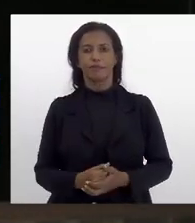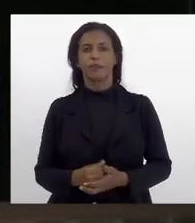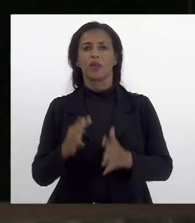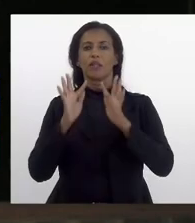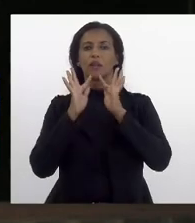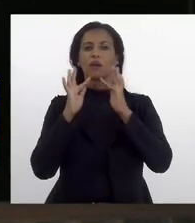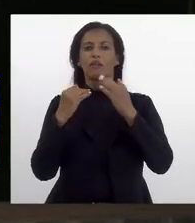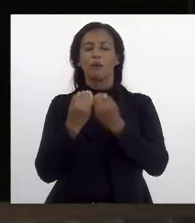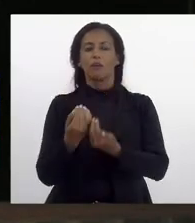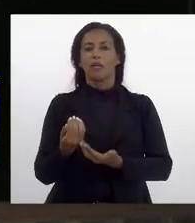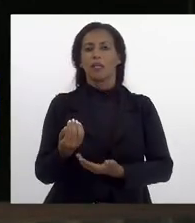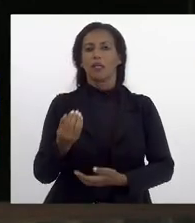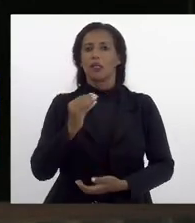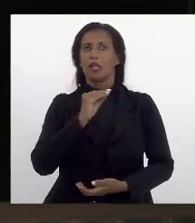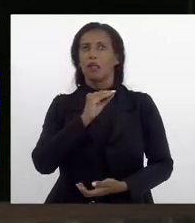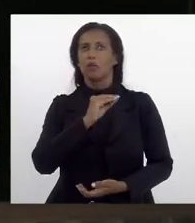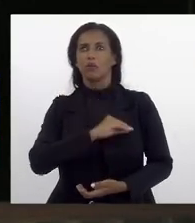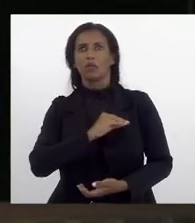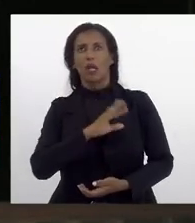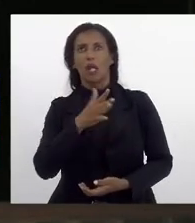família que tem renda de até